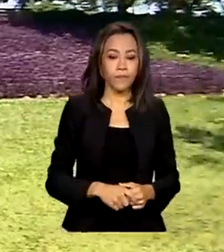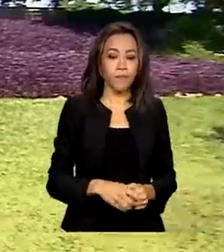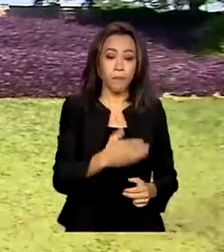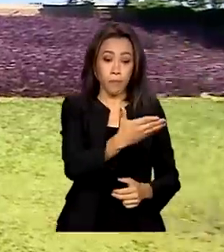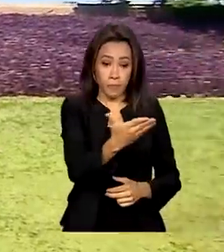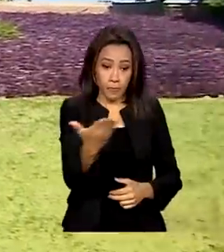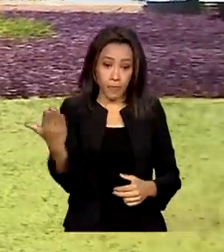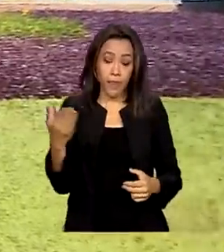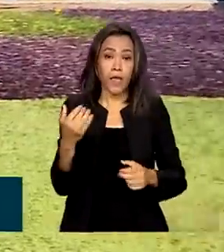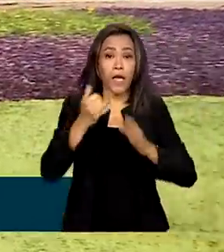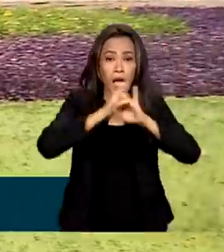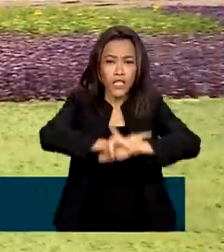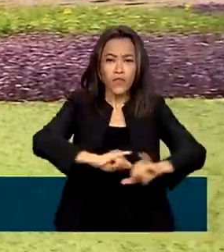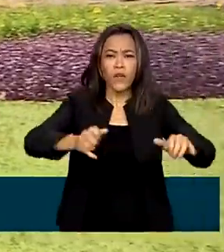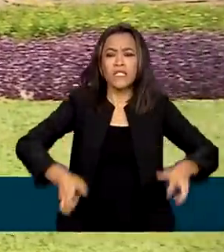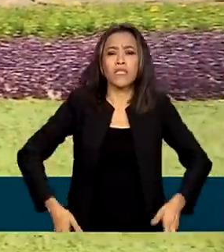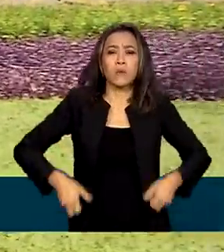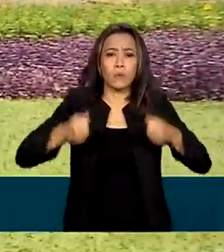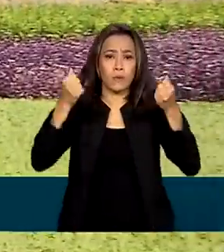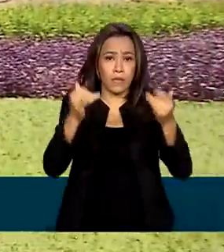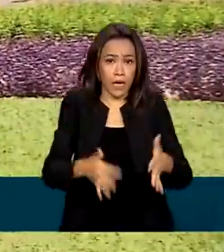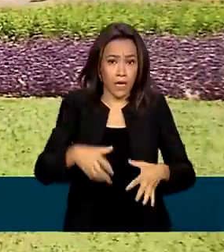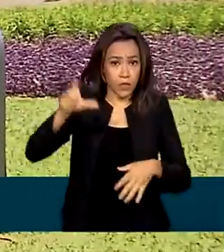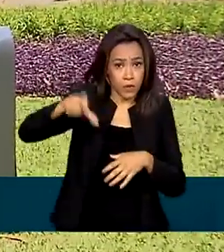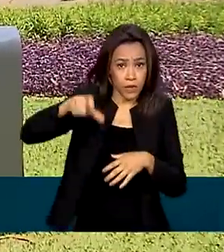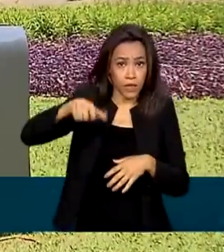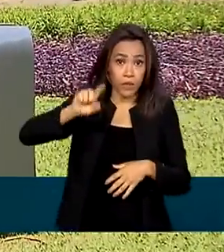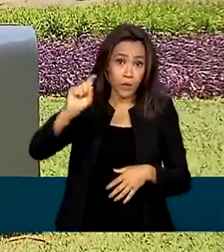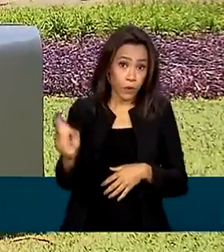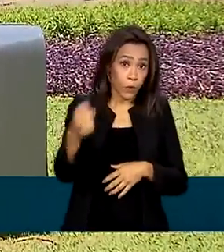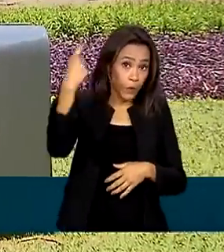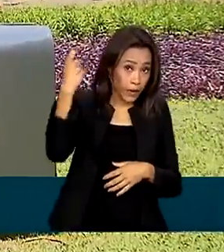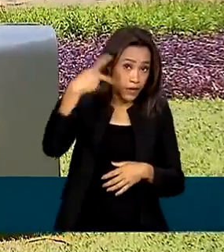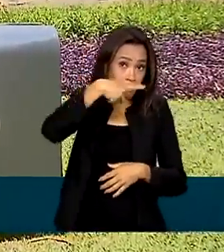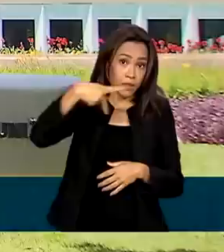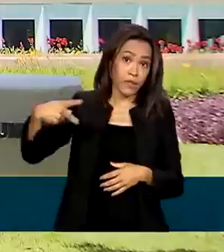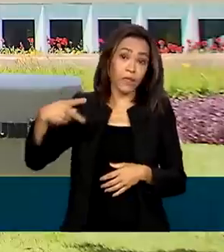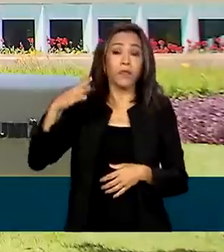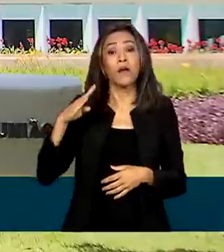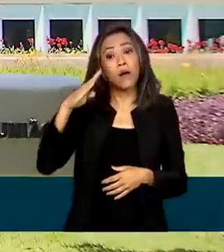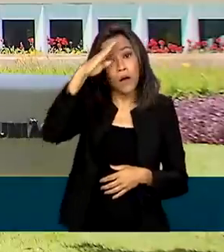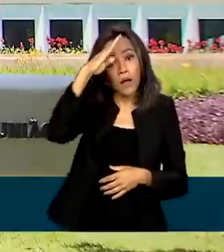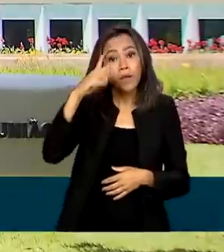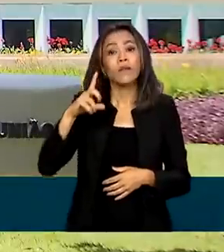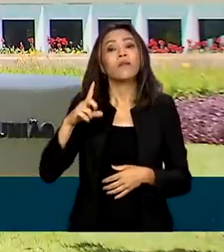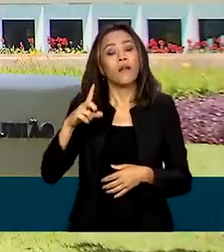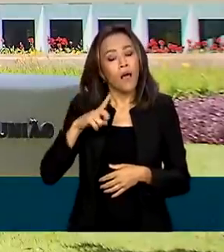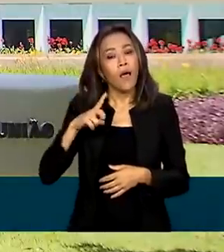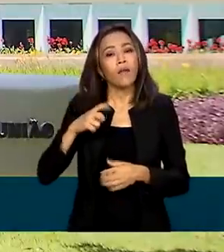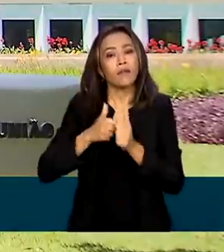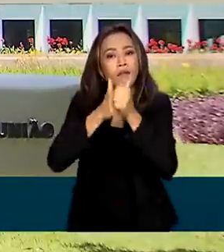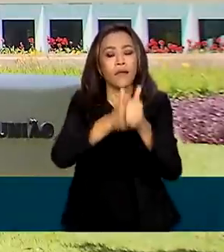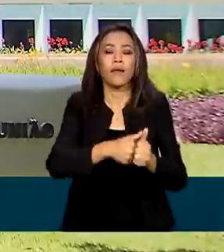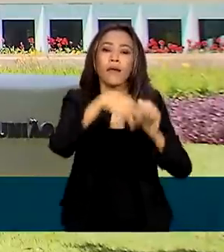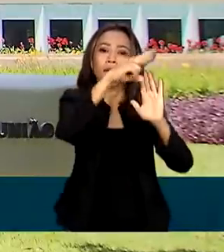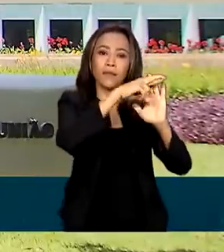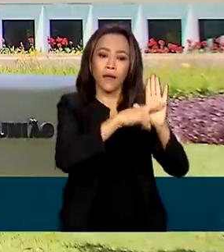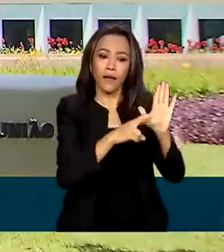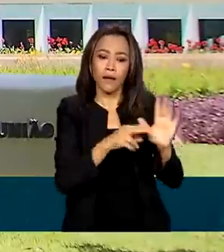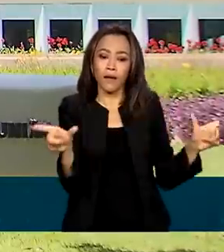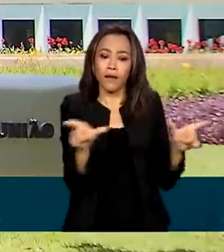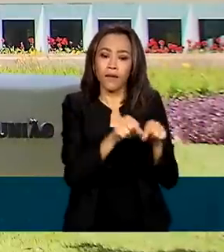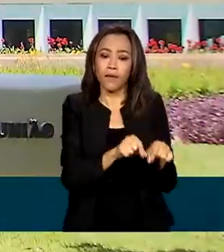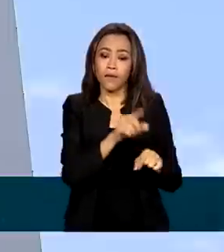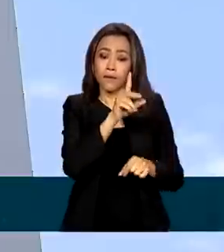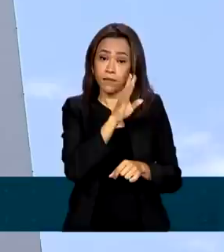divulgação dos gastos feitos no cartão corporativo do ex-presidente Jair Bolsonaro atendem a uma determinação do Tribunal de